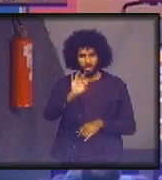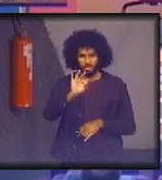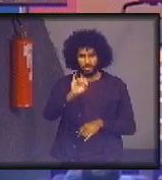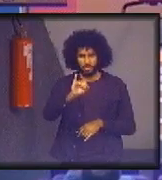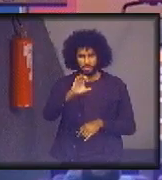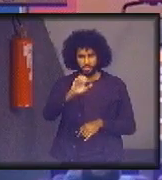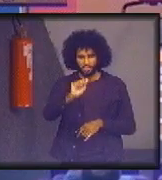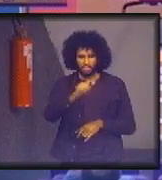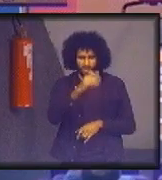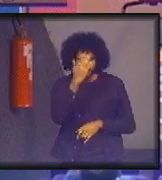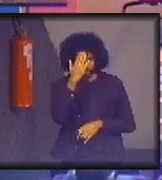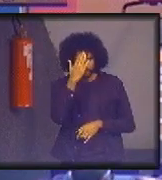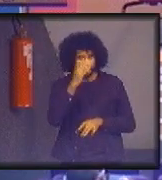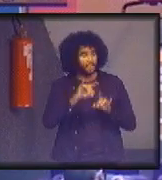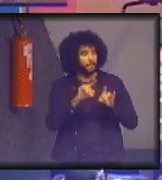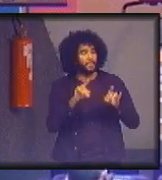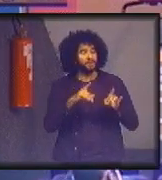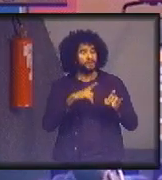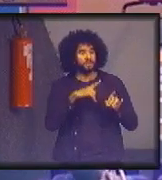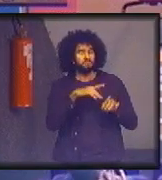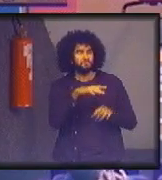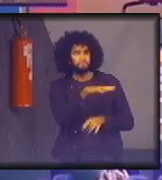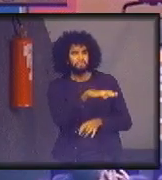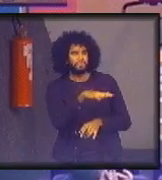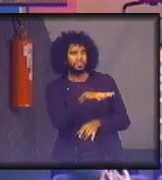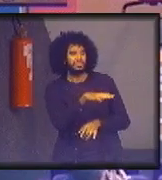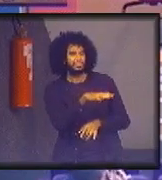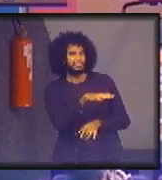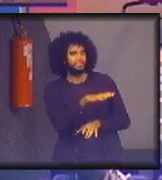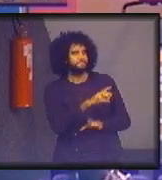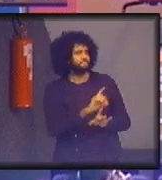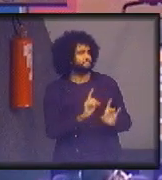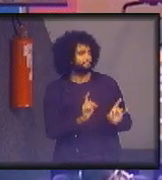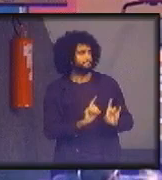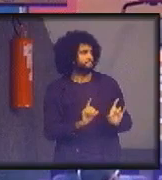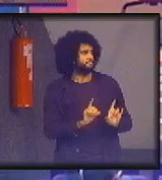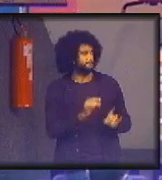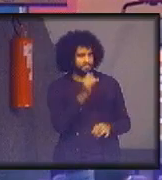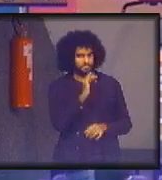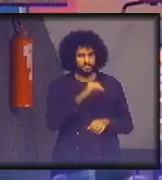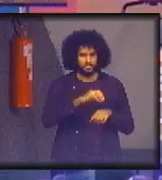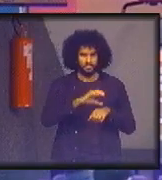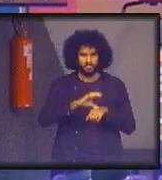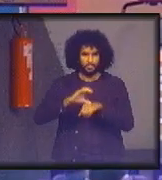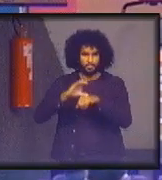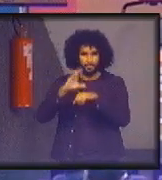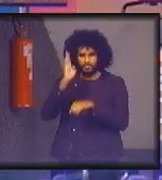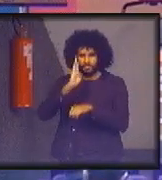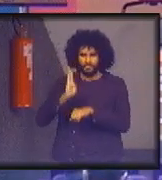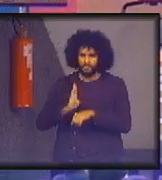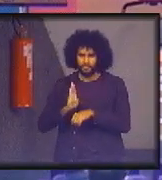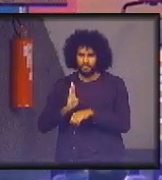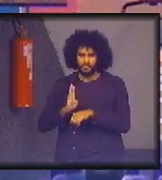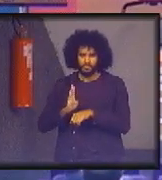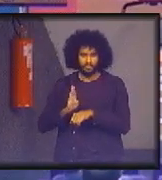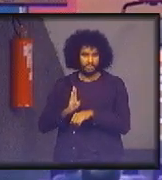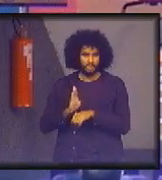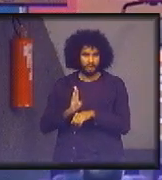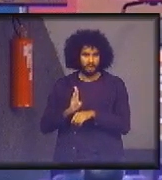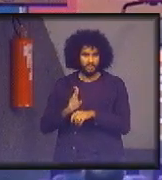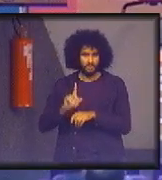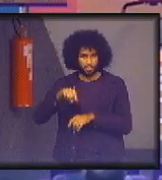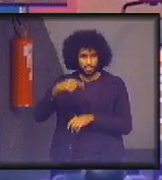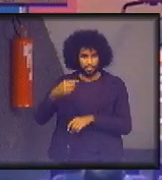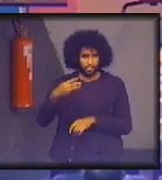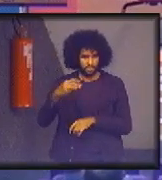Mas não tinha clima para isso. Quer dizer, isso que eu estou dizendo. A Constituição Brasileira é valorizada, porque, depois de 30